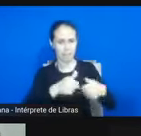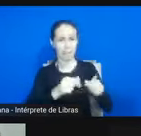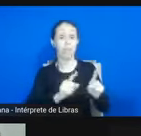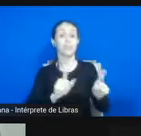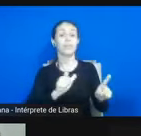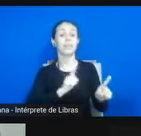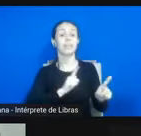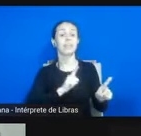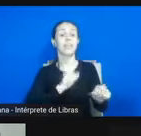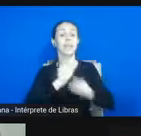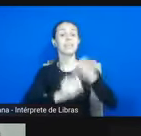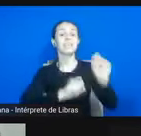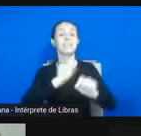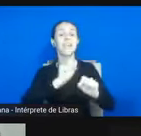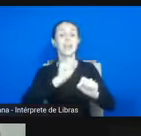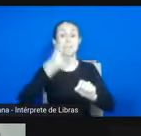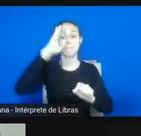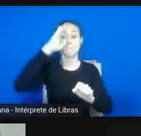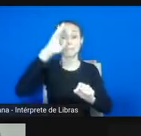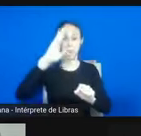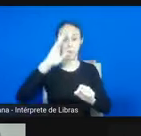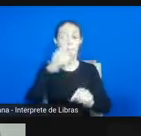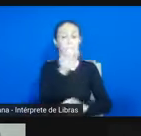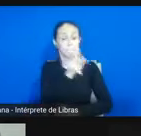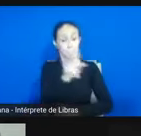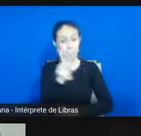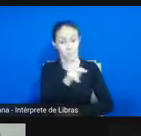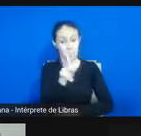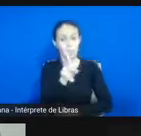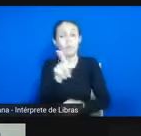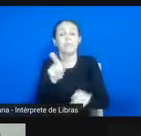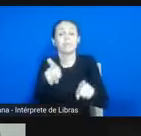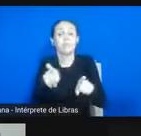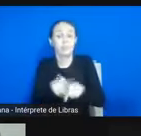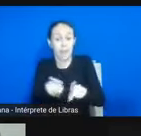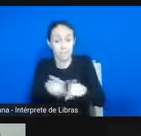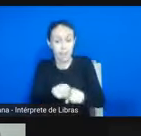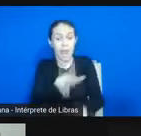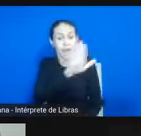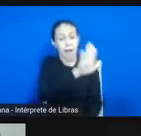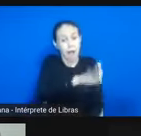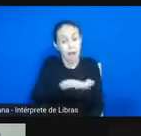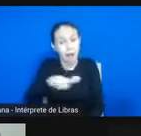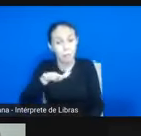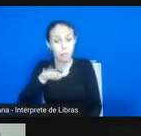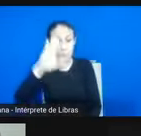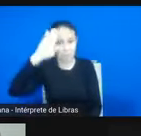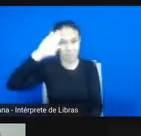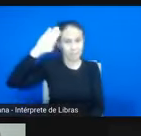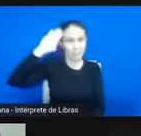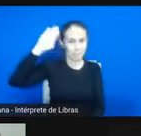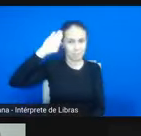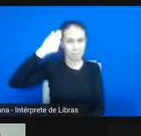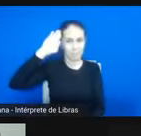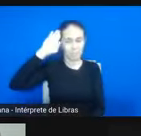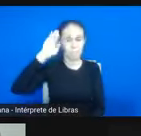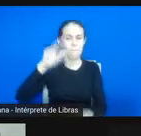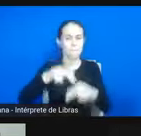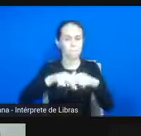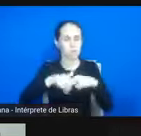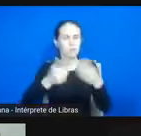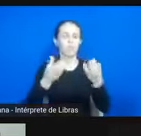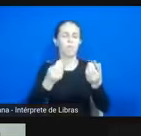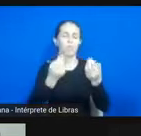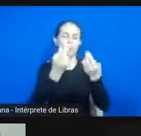estudantes, né? Então, para mim é um algo que merece nossos elogios à